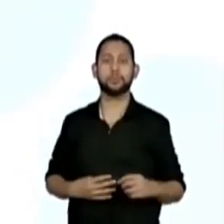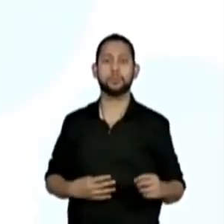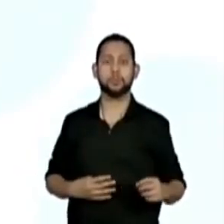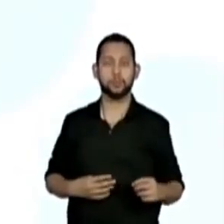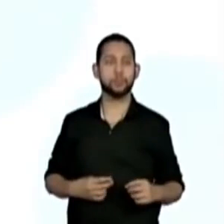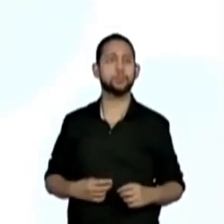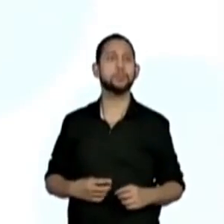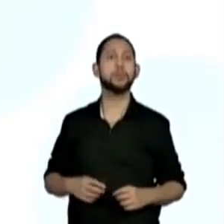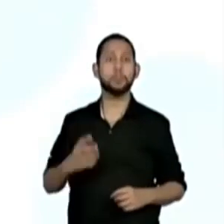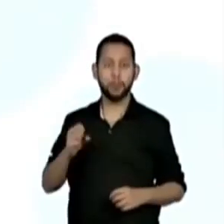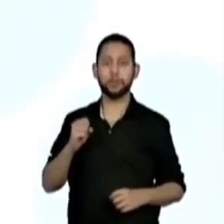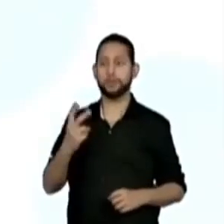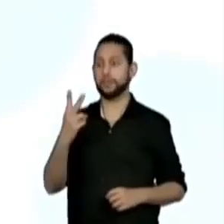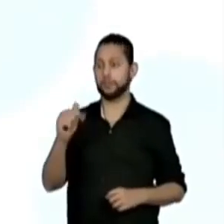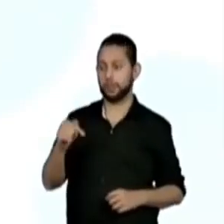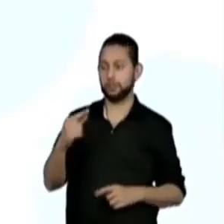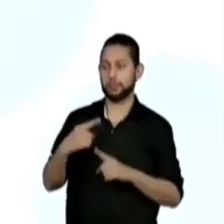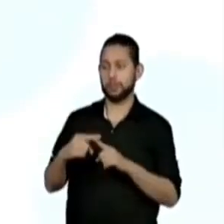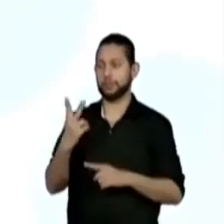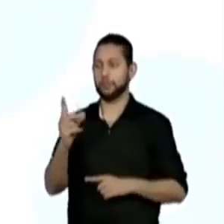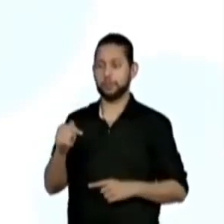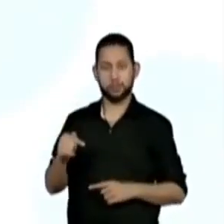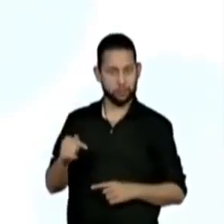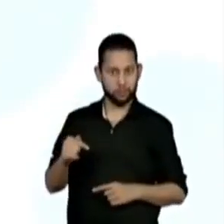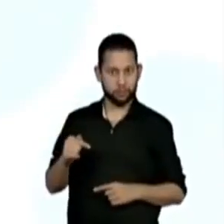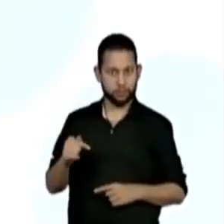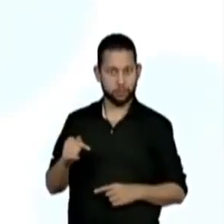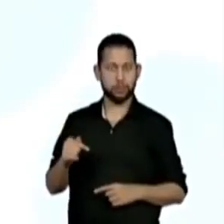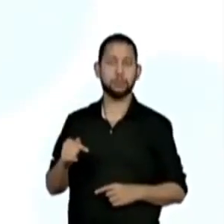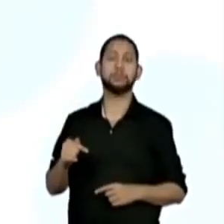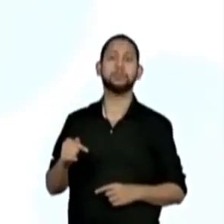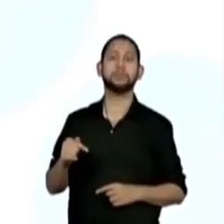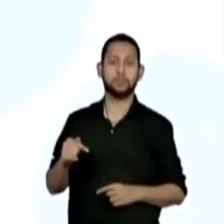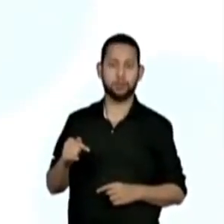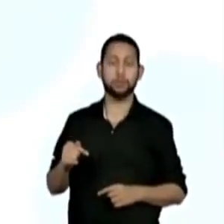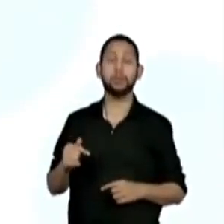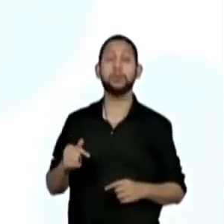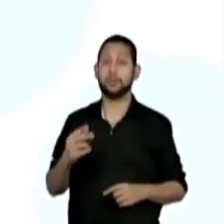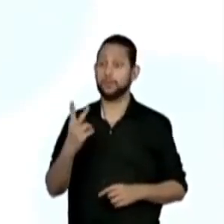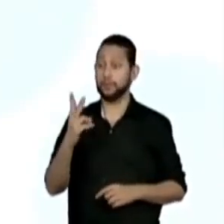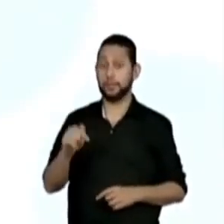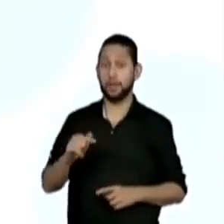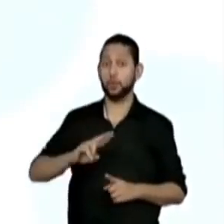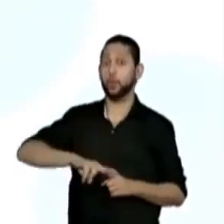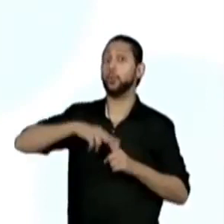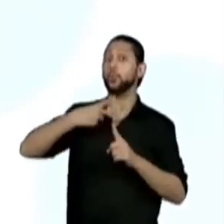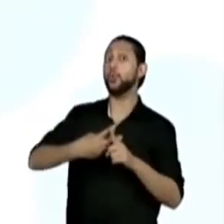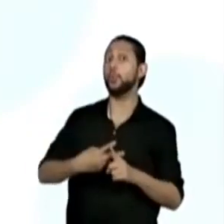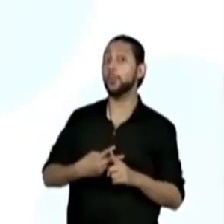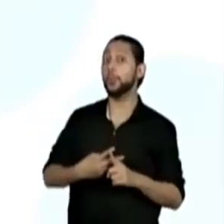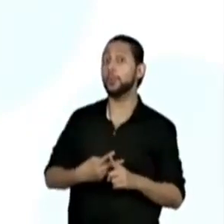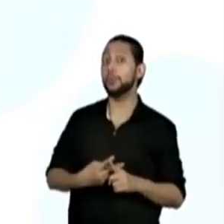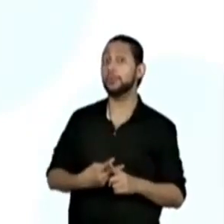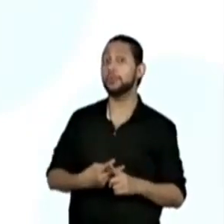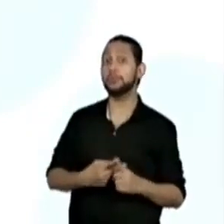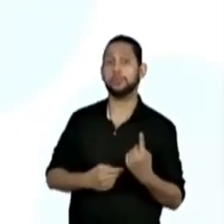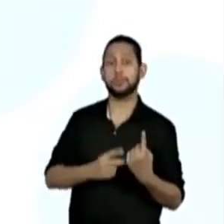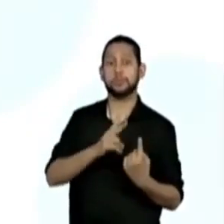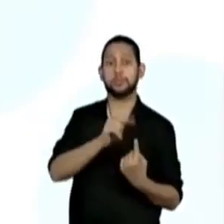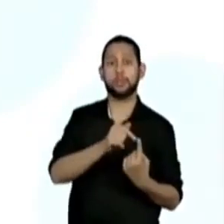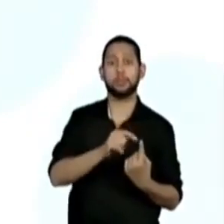pode ser vinte e sete mais vinte e sete. Ou vinte e sete vezes dois. E o dobro de vinte e sete é igual a